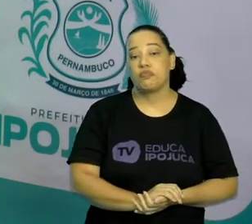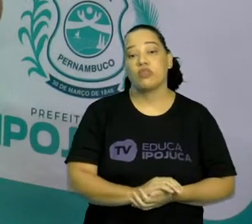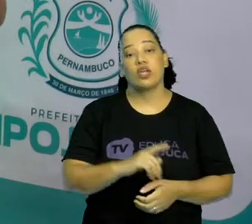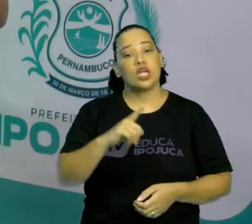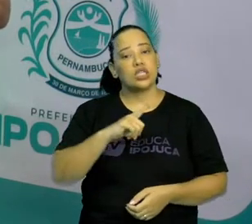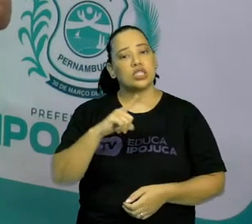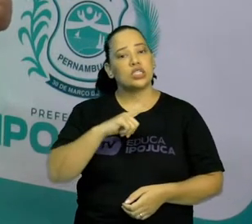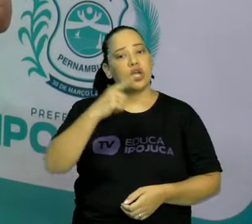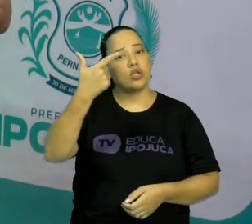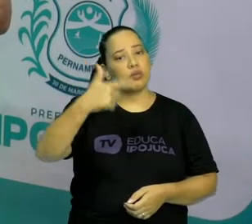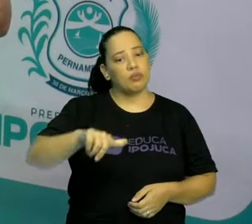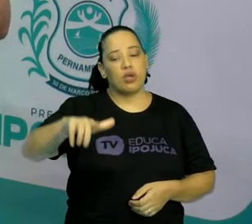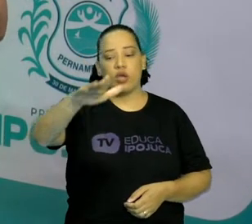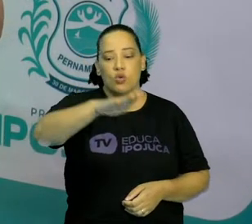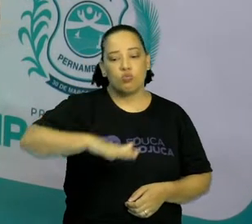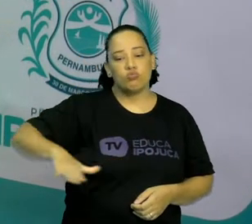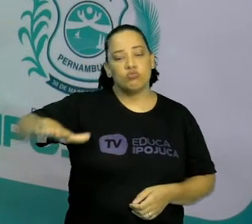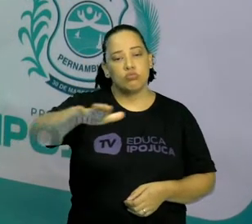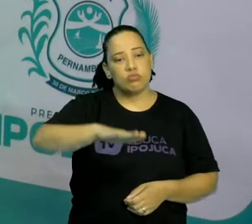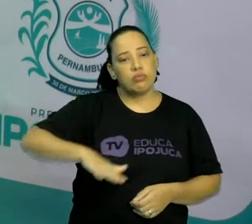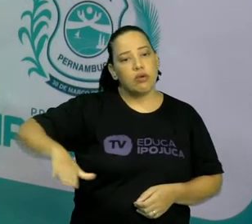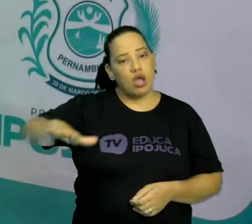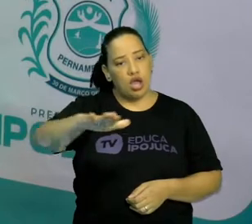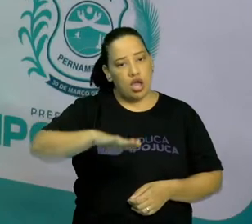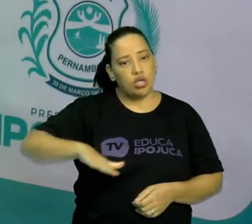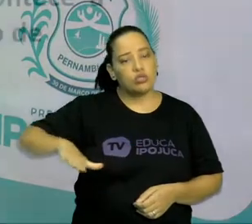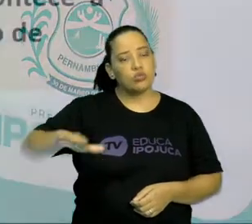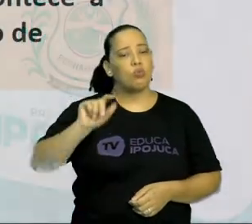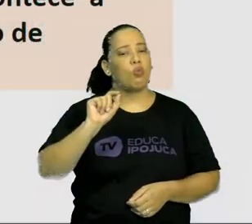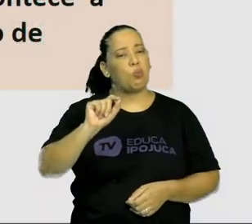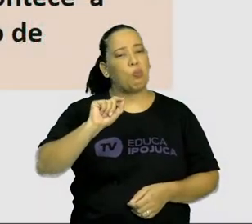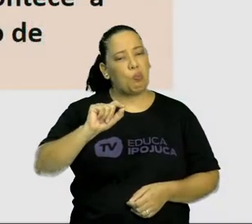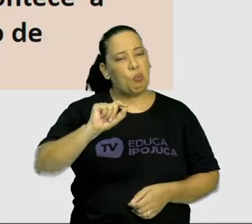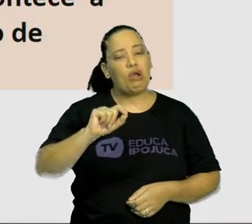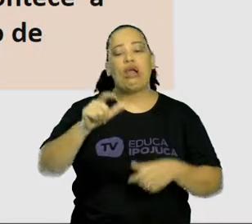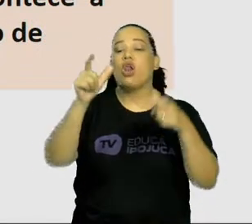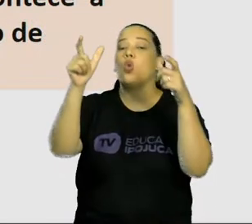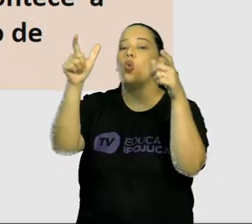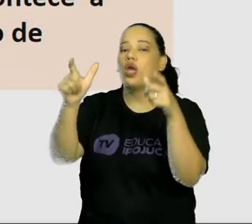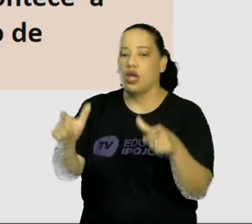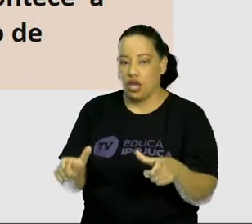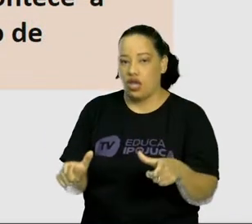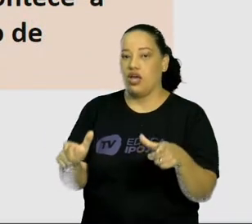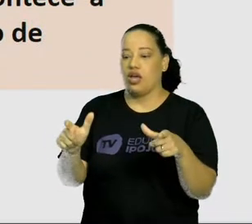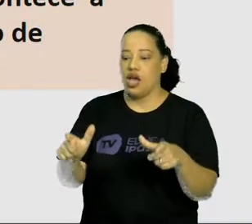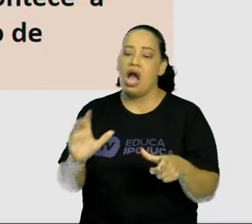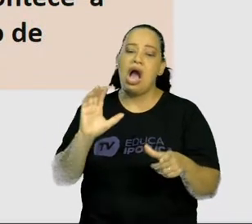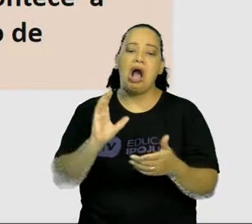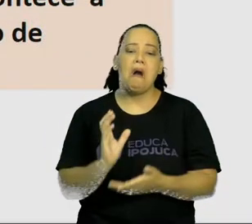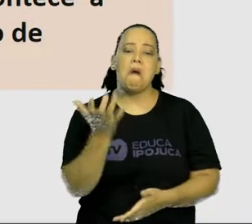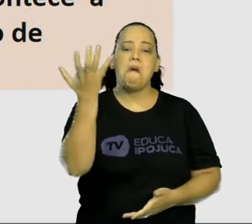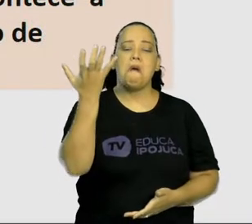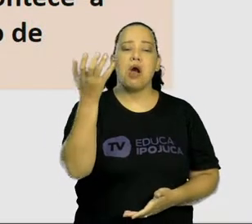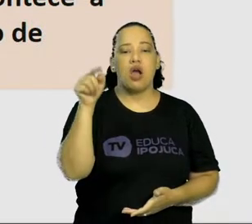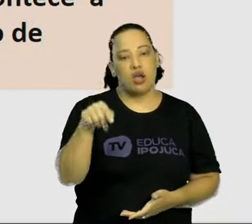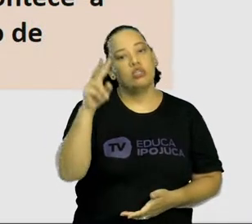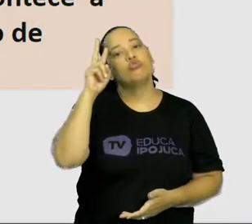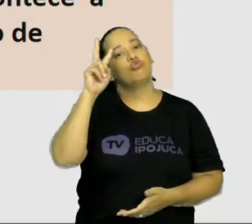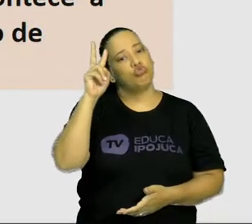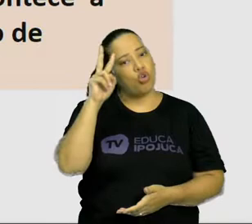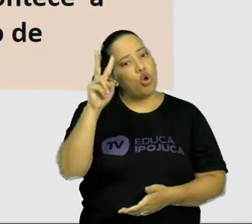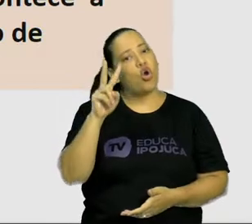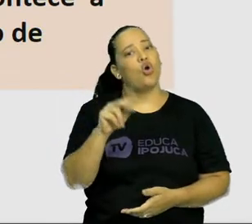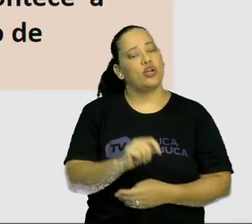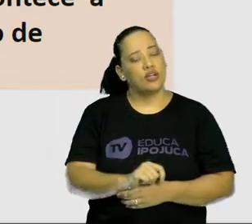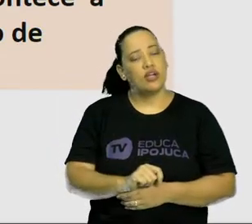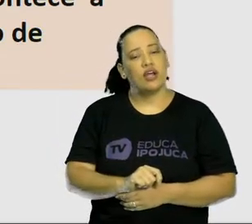Espaço. O Espaço, crianças, é o lugar onde acontece a história. Também chamada de